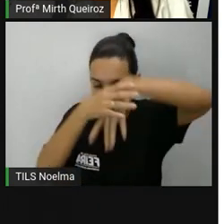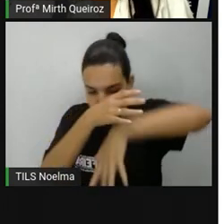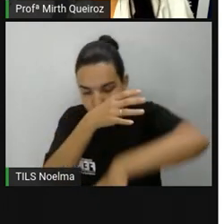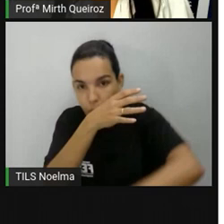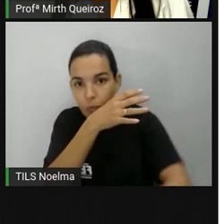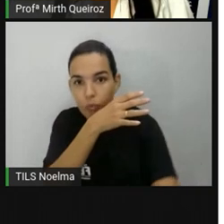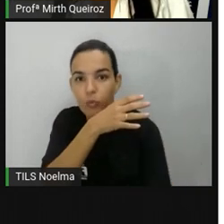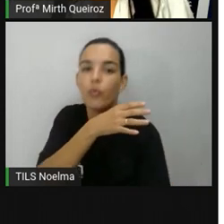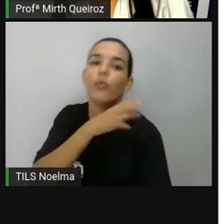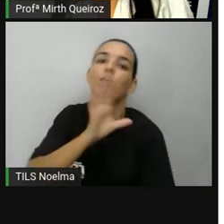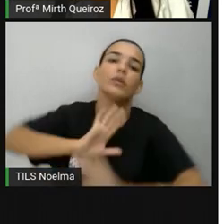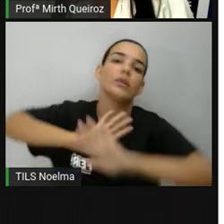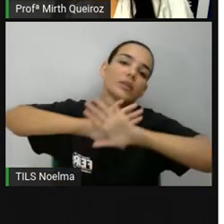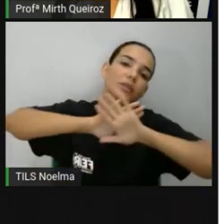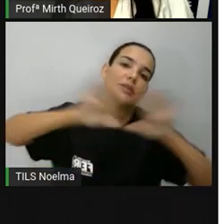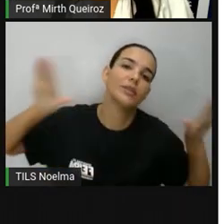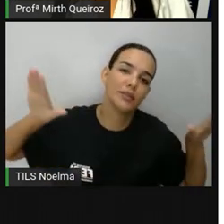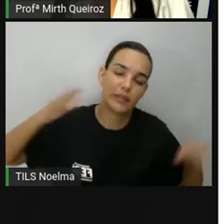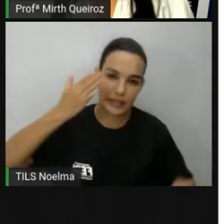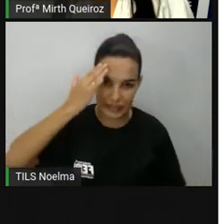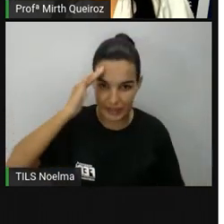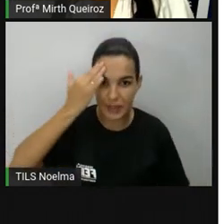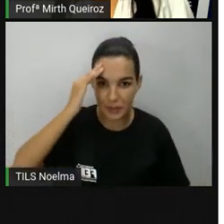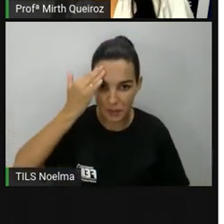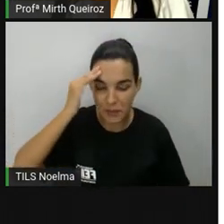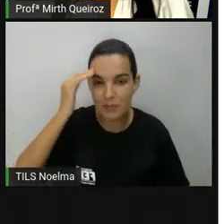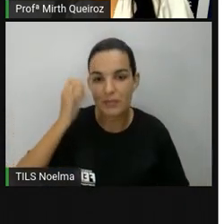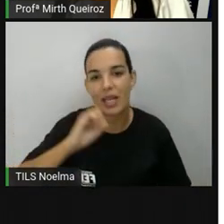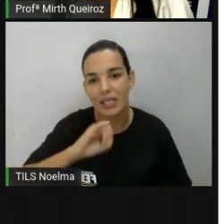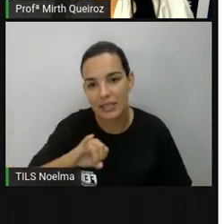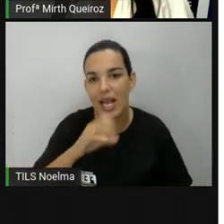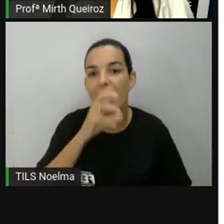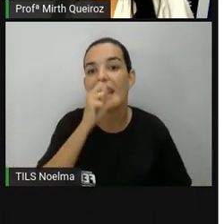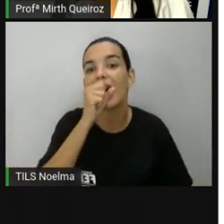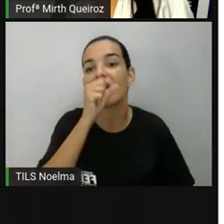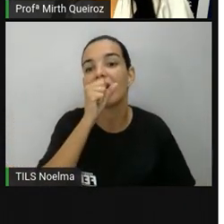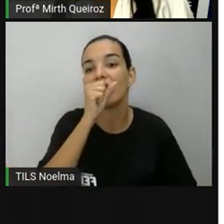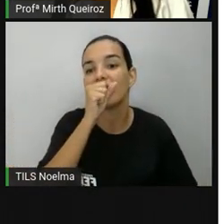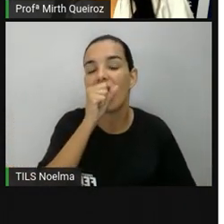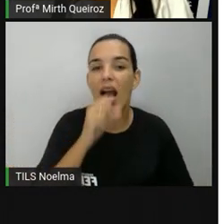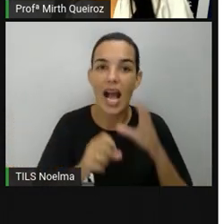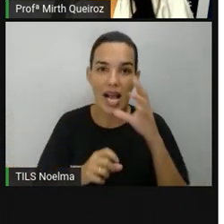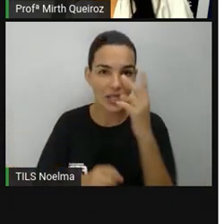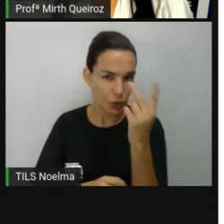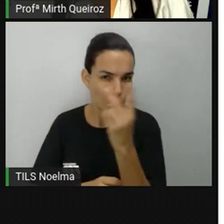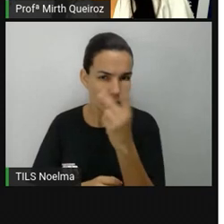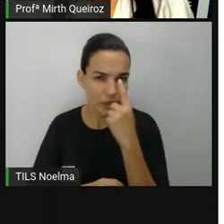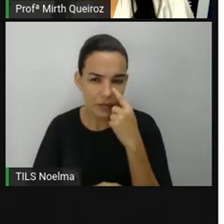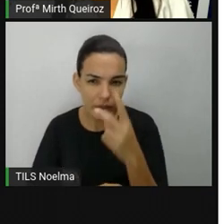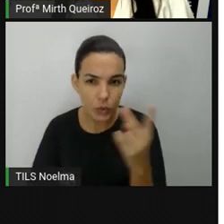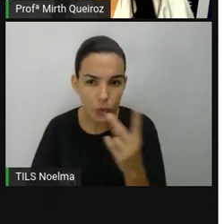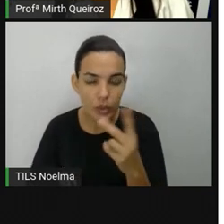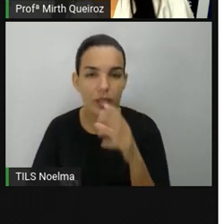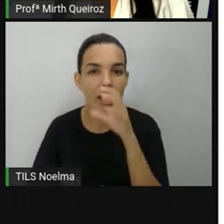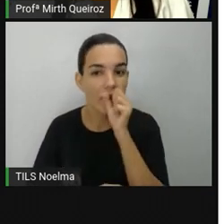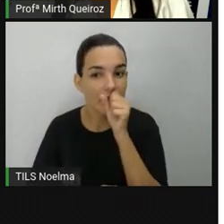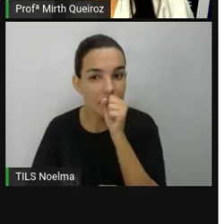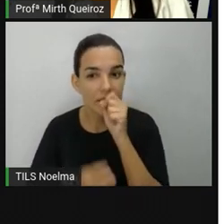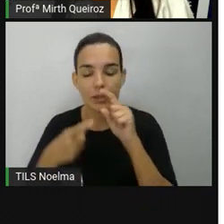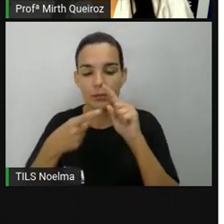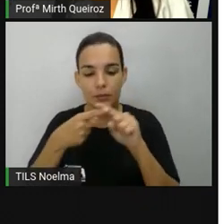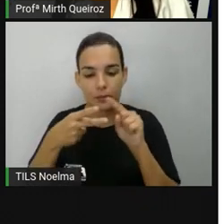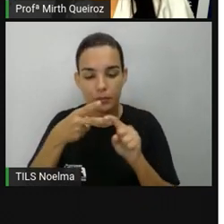Então, vocês já afundaram a embarcação. Se fosse aí o laranja, né? Que são dois aí. Aí vocês